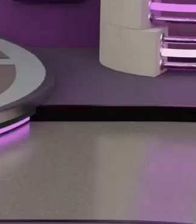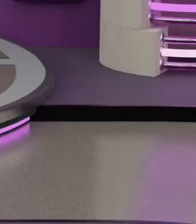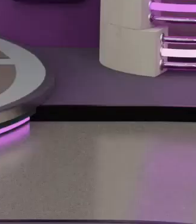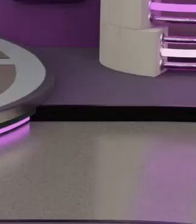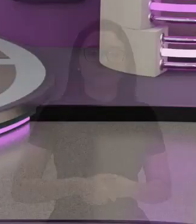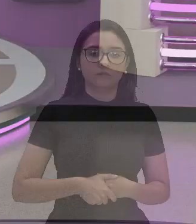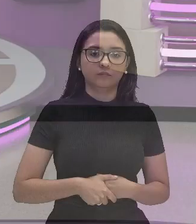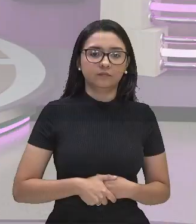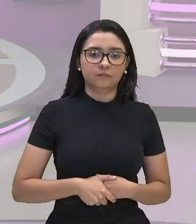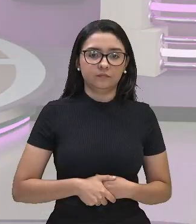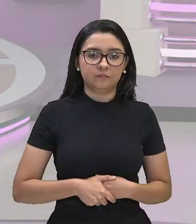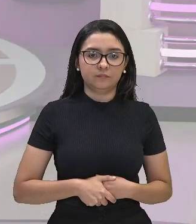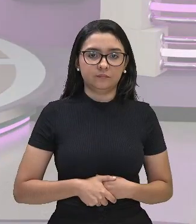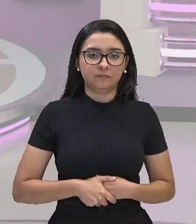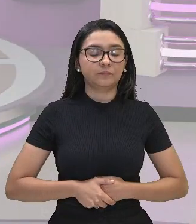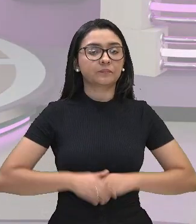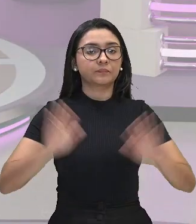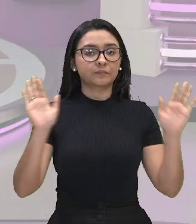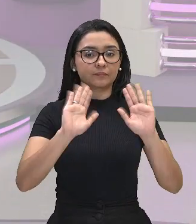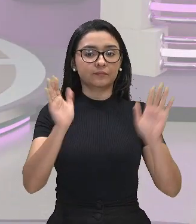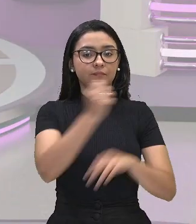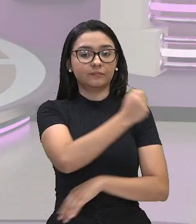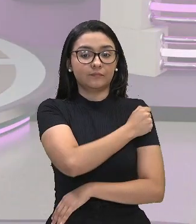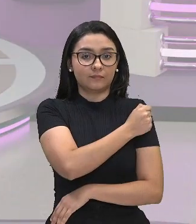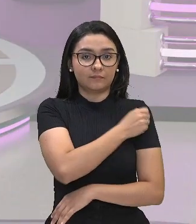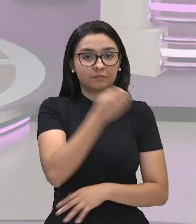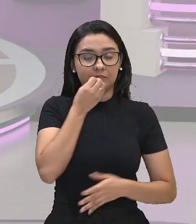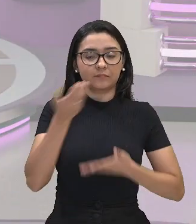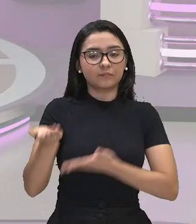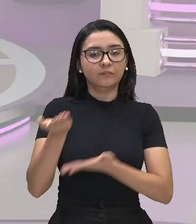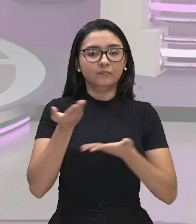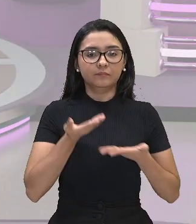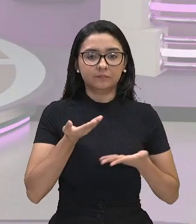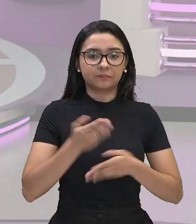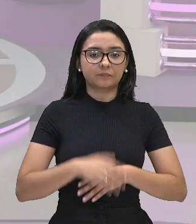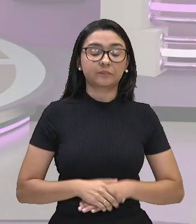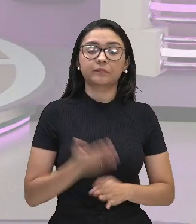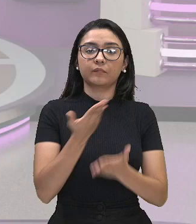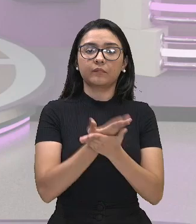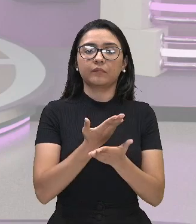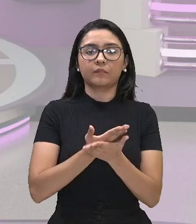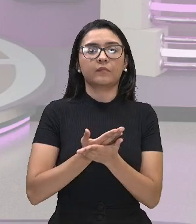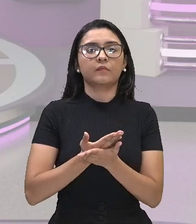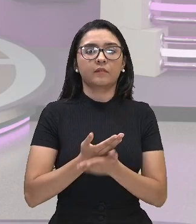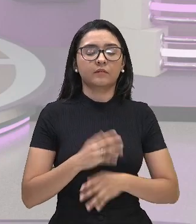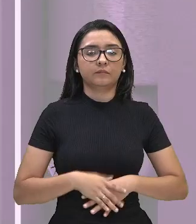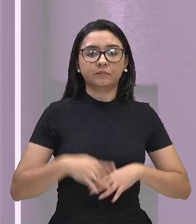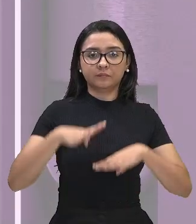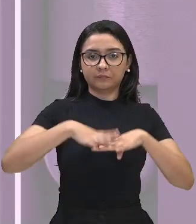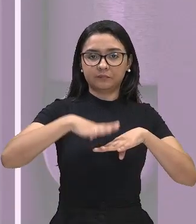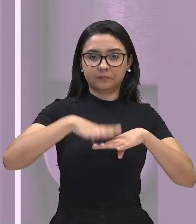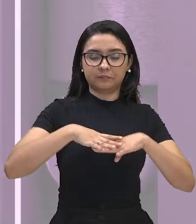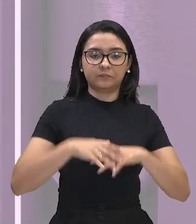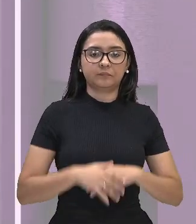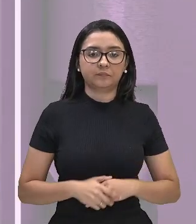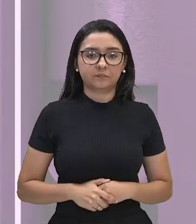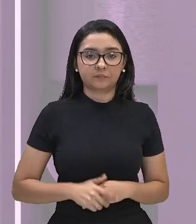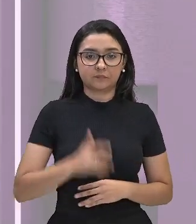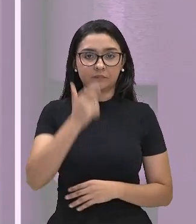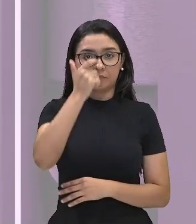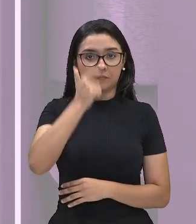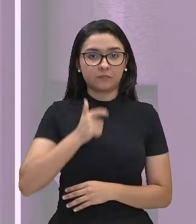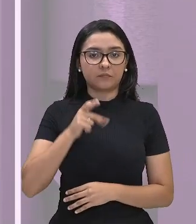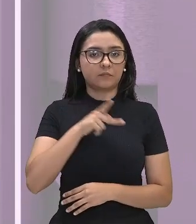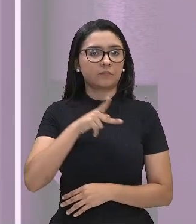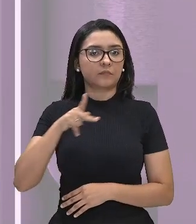Olá pessoal sejam todos bem-vindos a mais uma aula de matemática. Eu sou